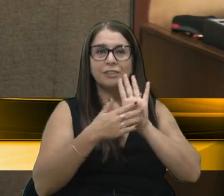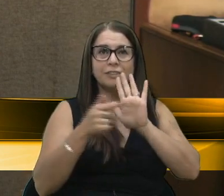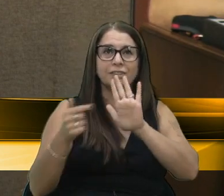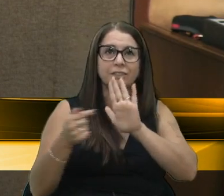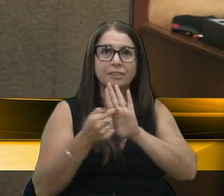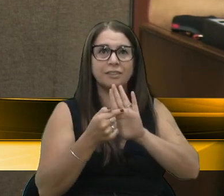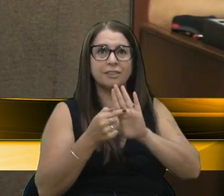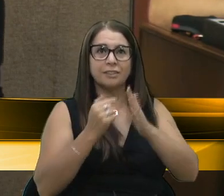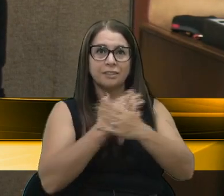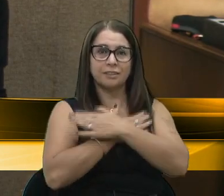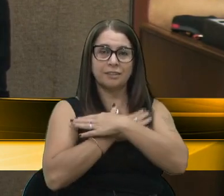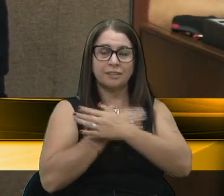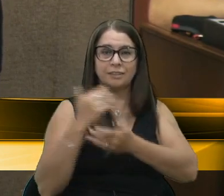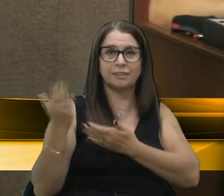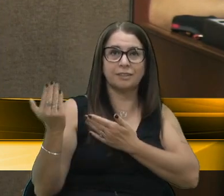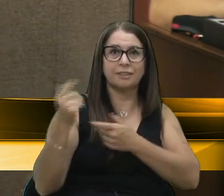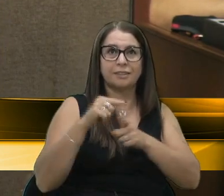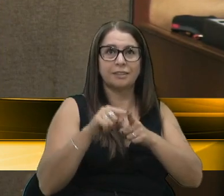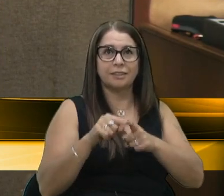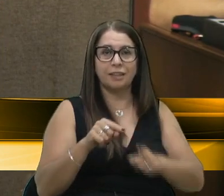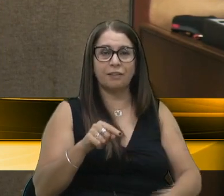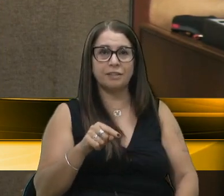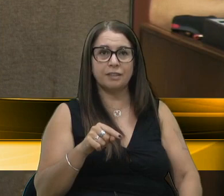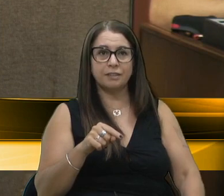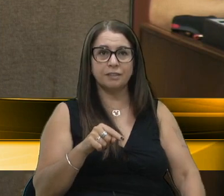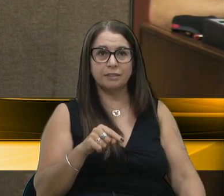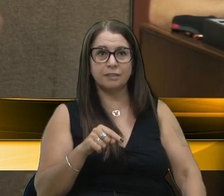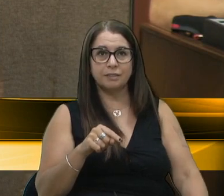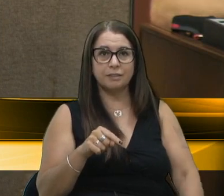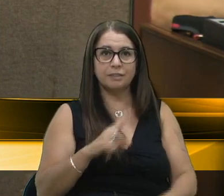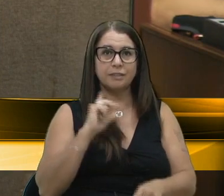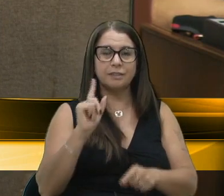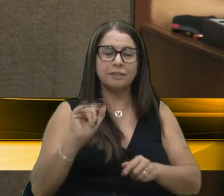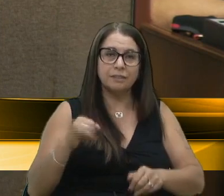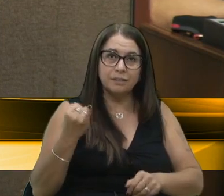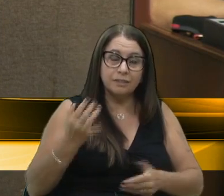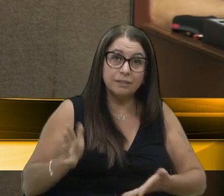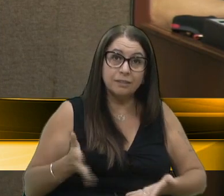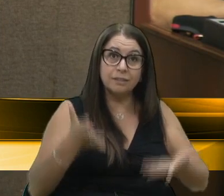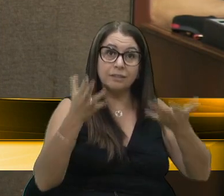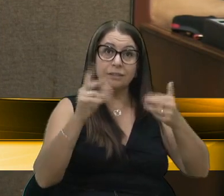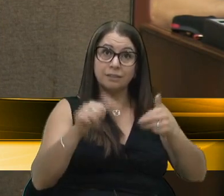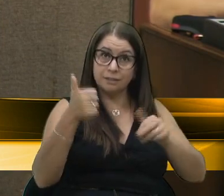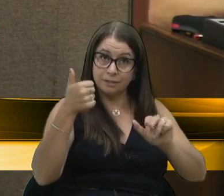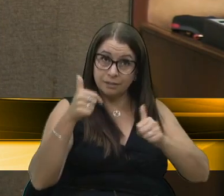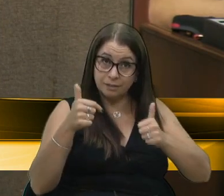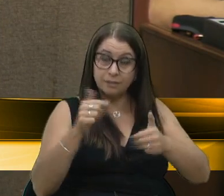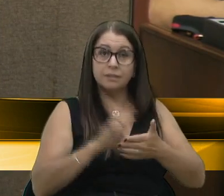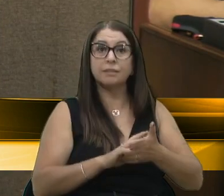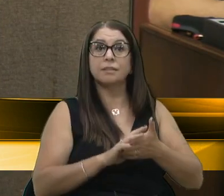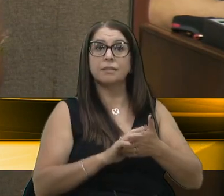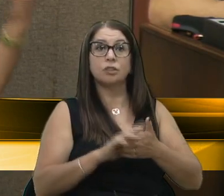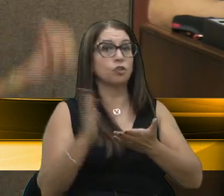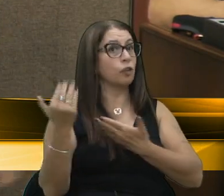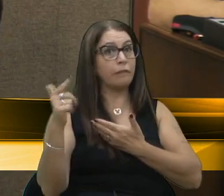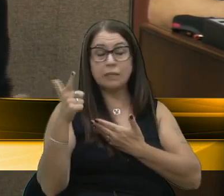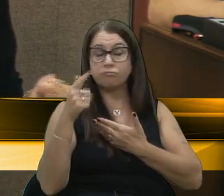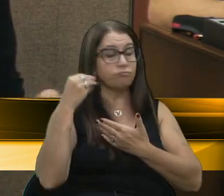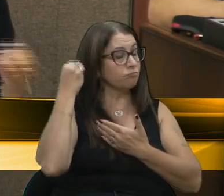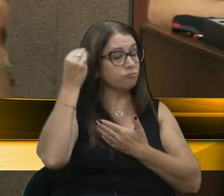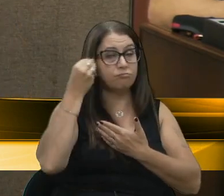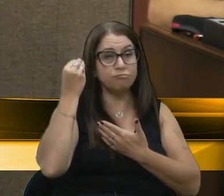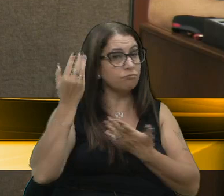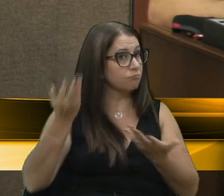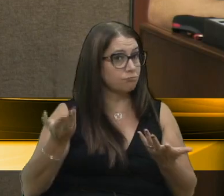desemprego com os jovens, a gente vê a importância de ter um incentivo ao primeiro emprego. Jovens não têm experiência,